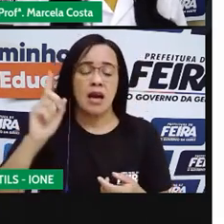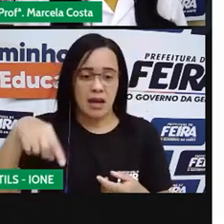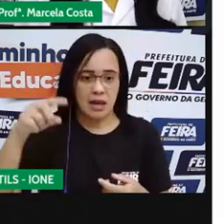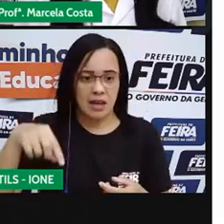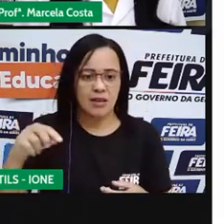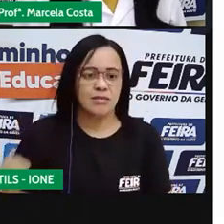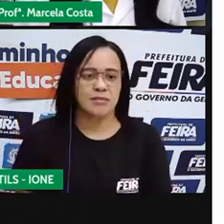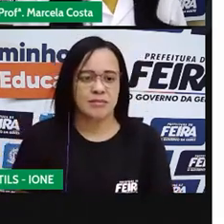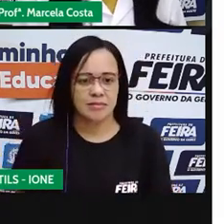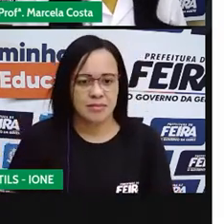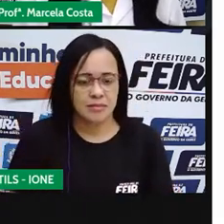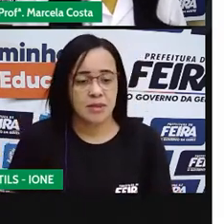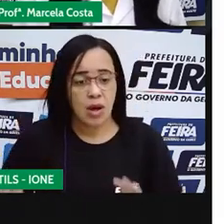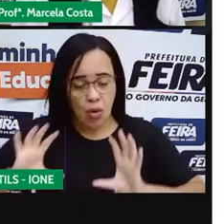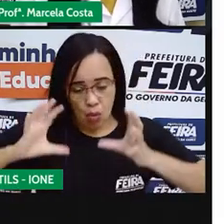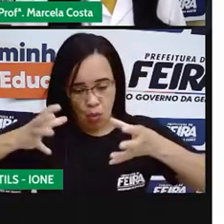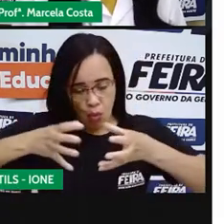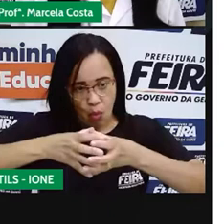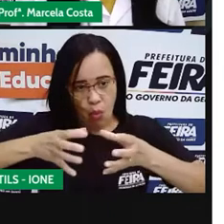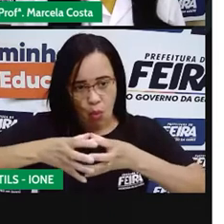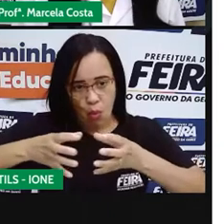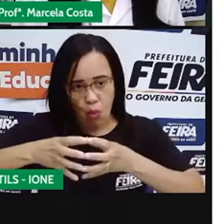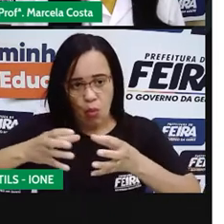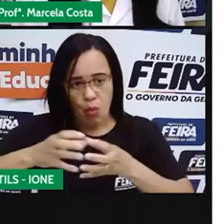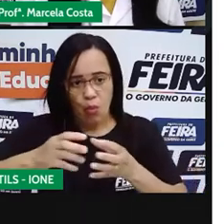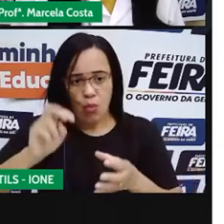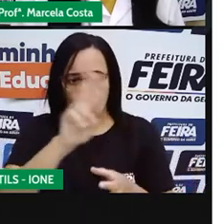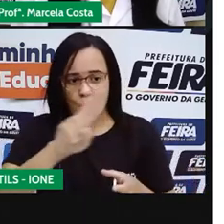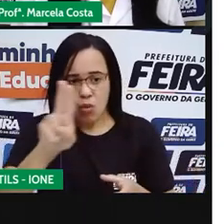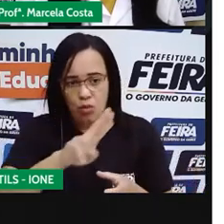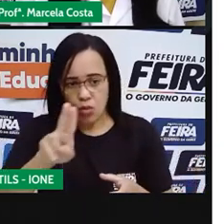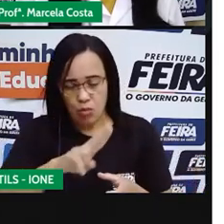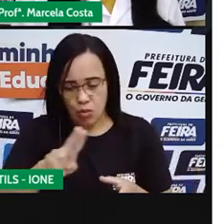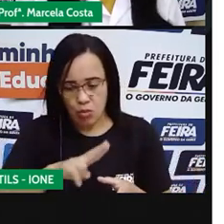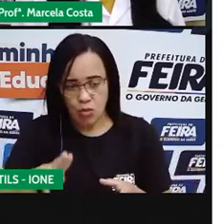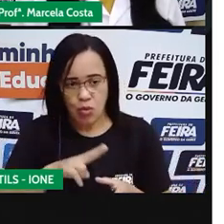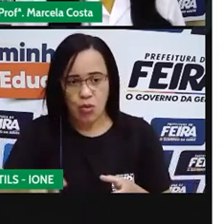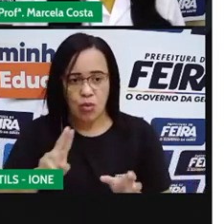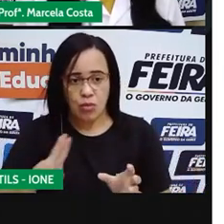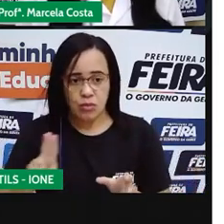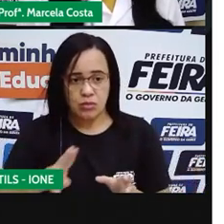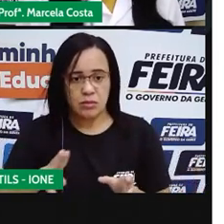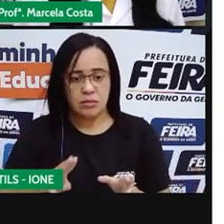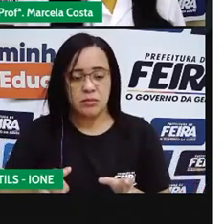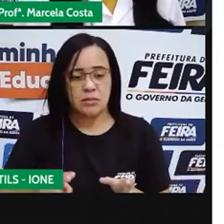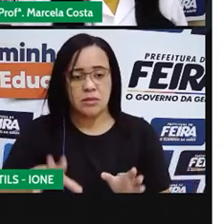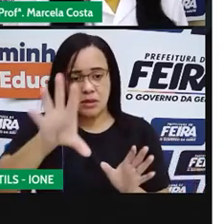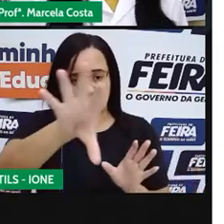Então, você pode escrever aí no seu caderno, do jeito que está aqui mostrado no quadro.